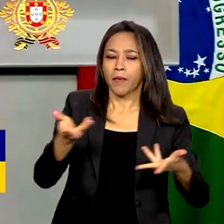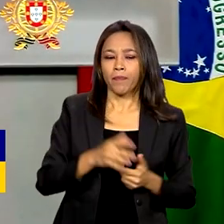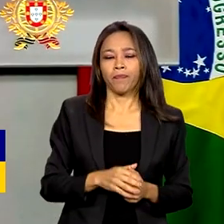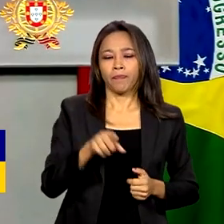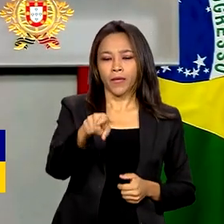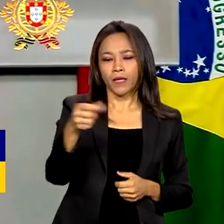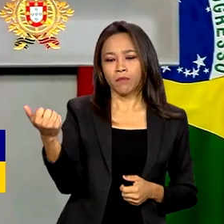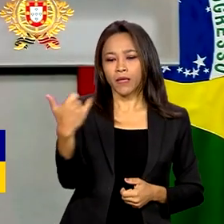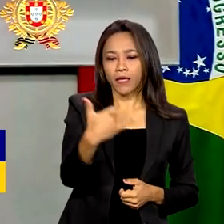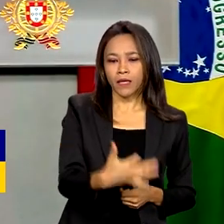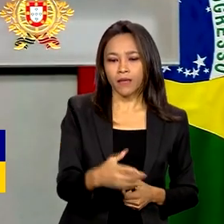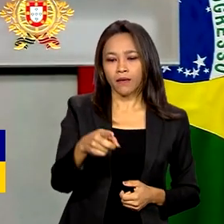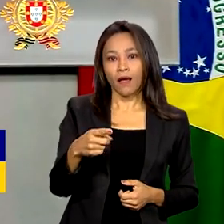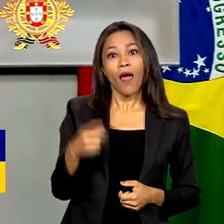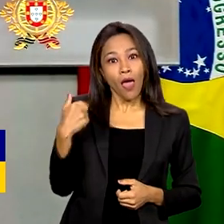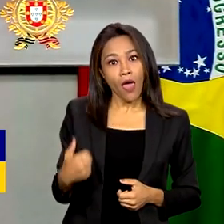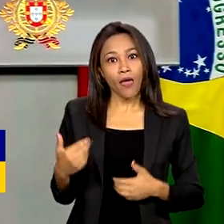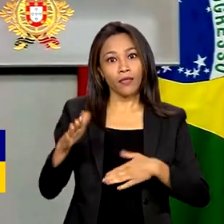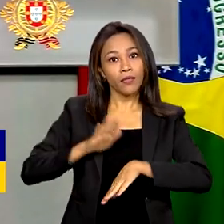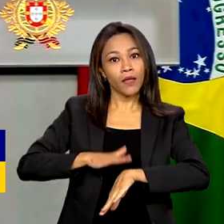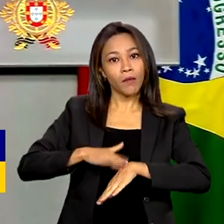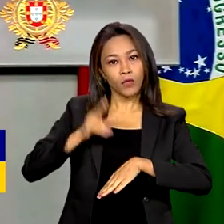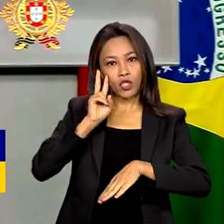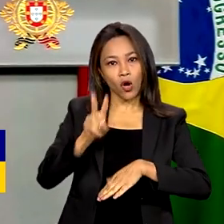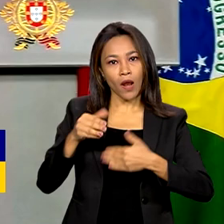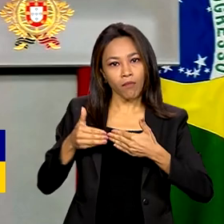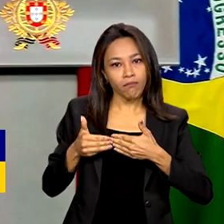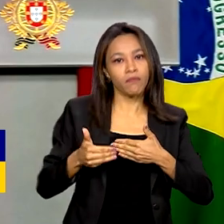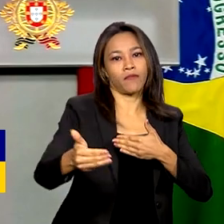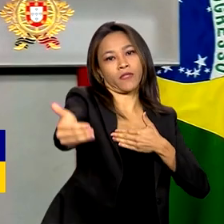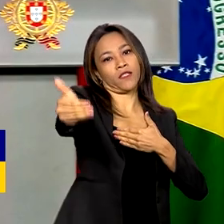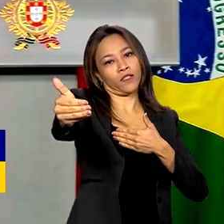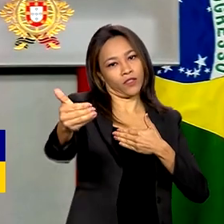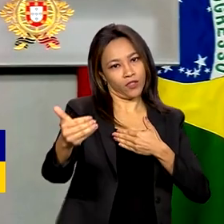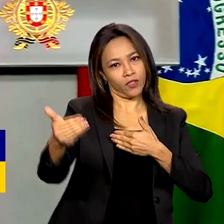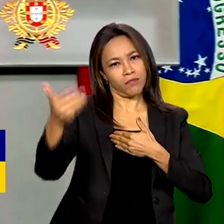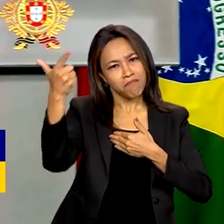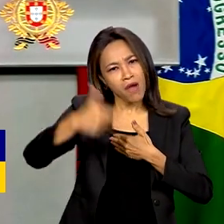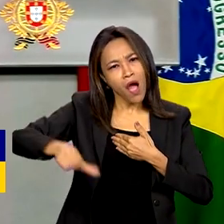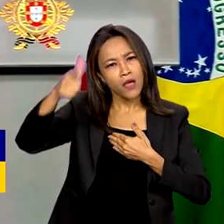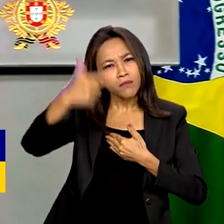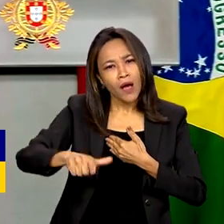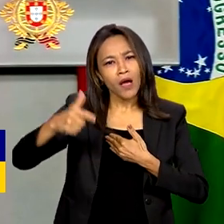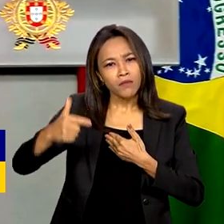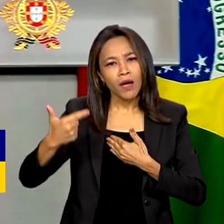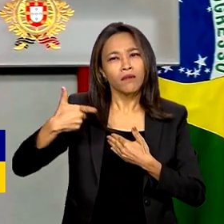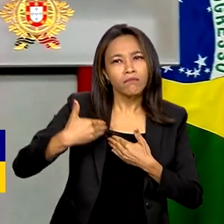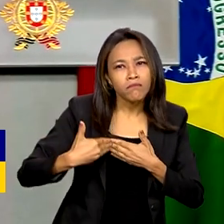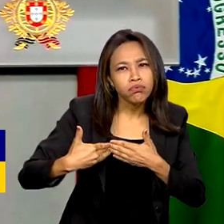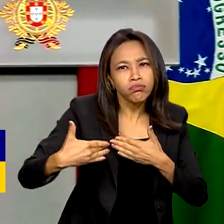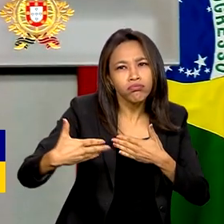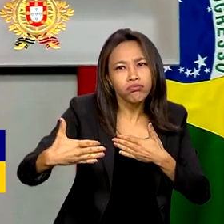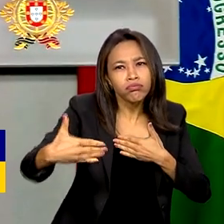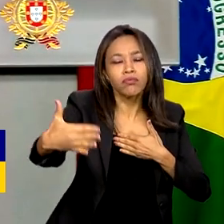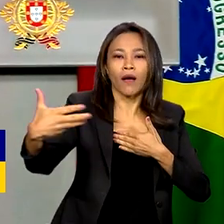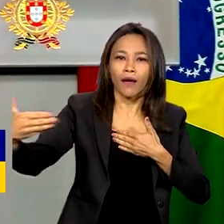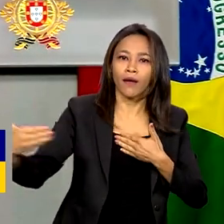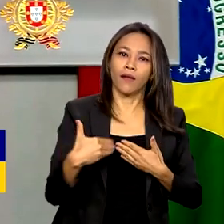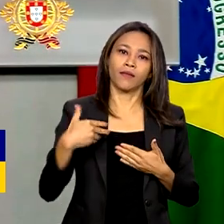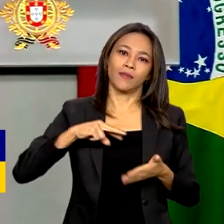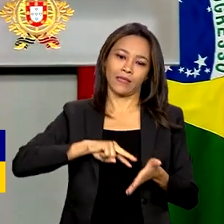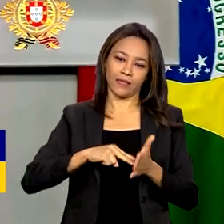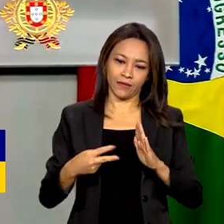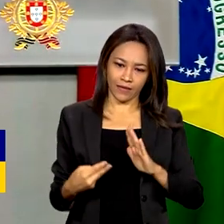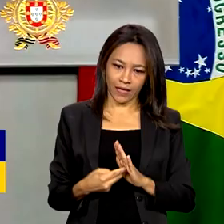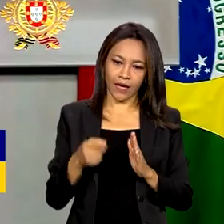de olhar para a frente, de alargar mais e mais horizontes. É esse o significado primeiro